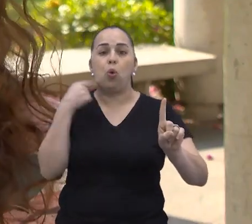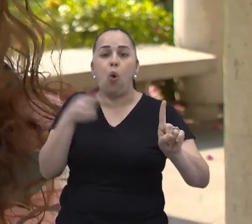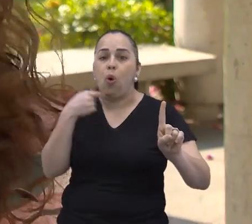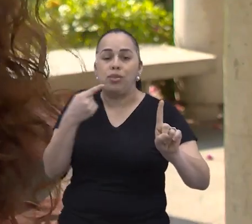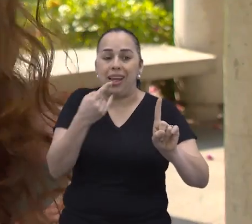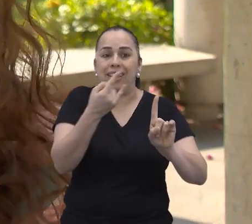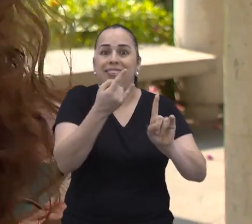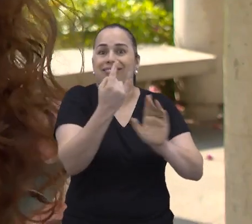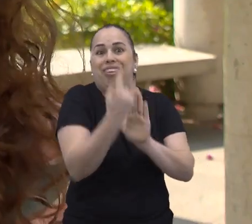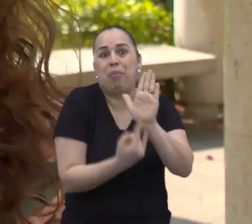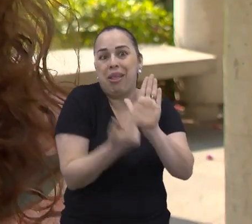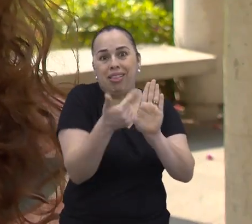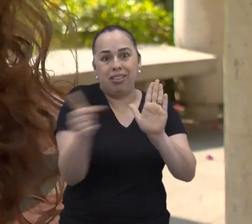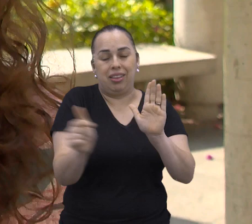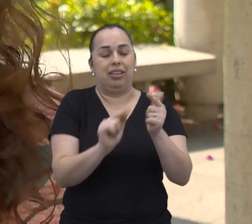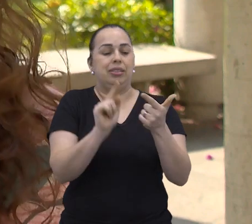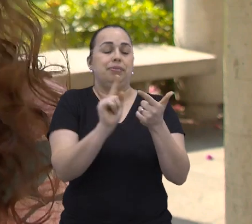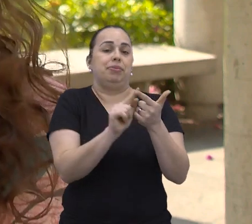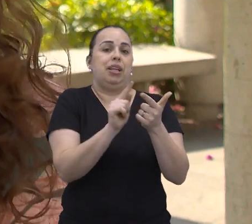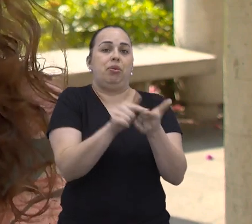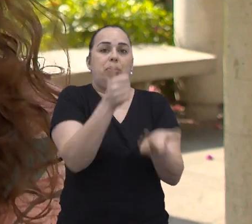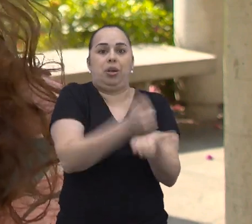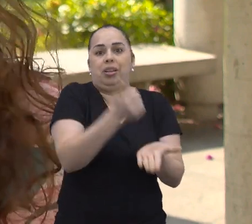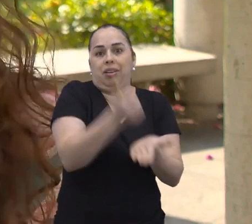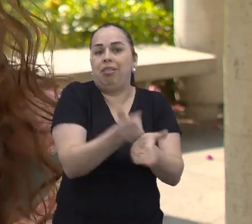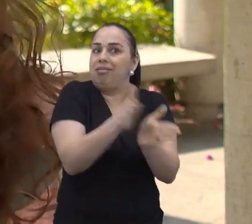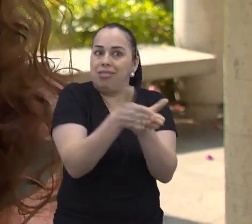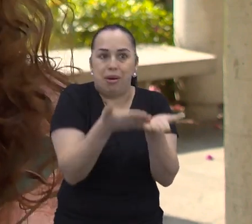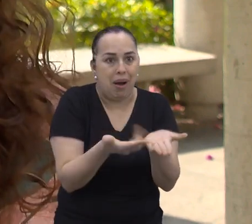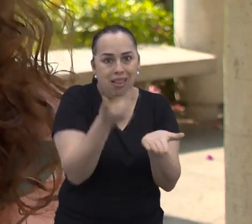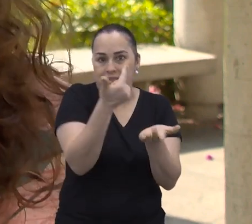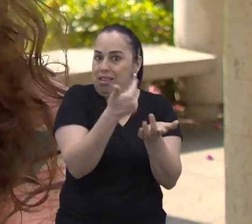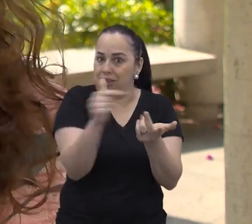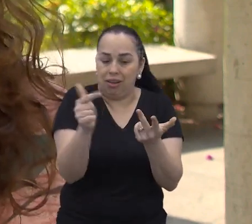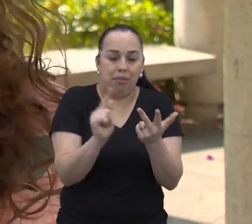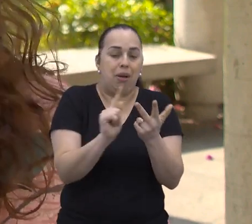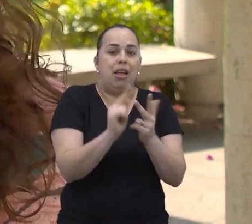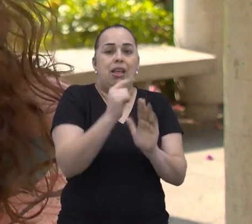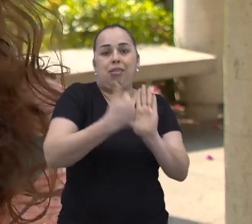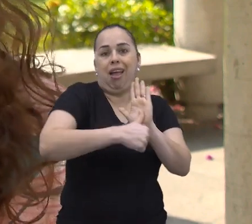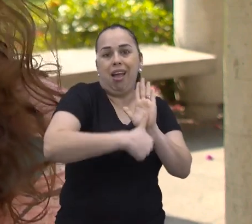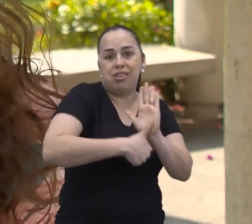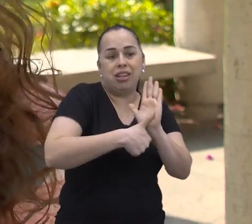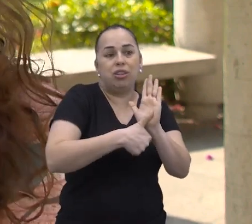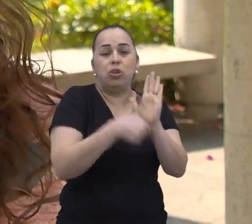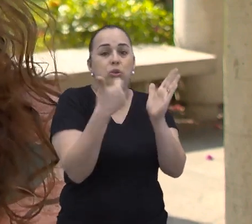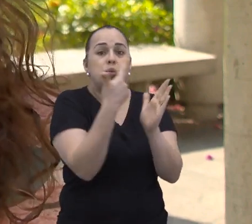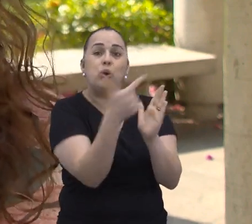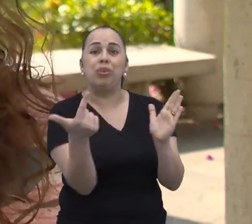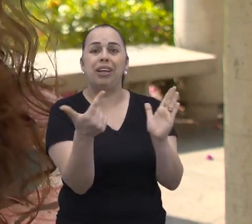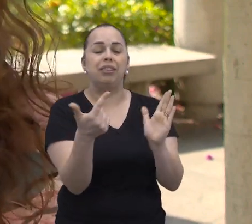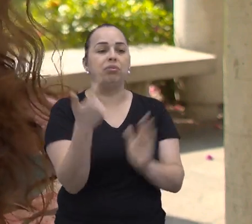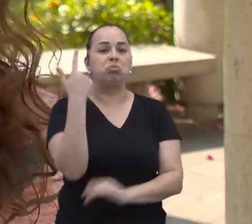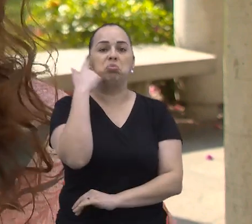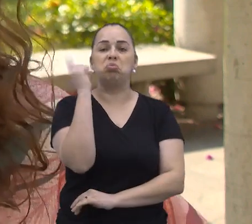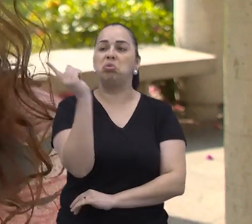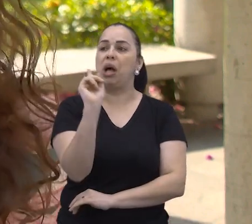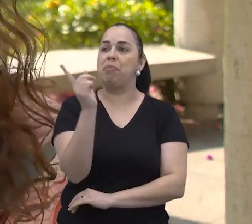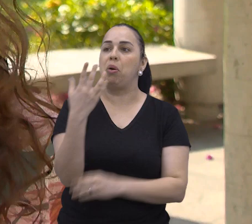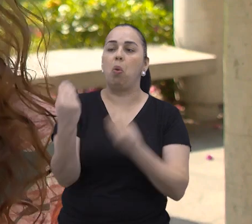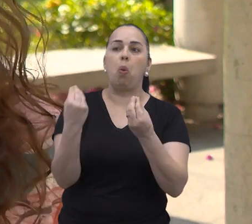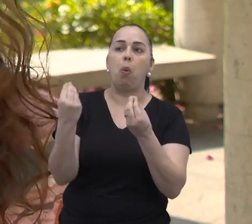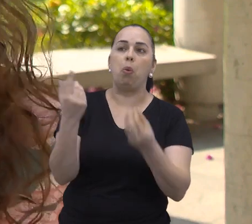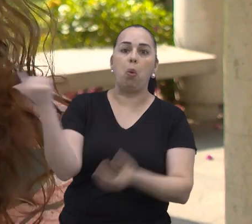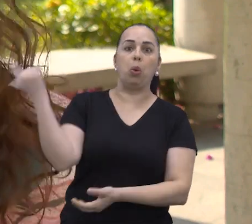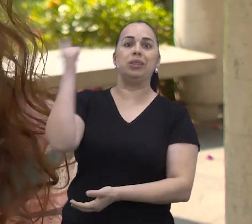tem acesso aos próprios documentos. Então, carteira de trabalho, documento RG. Então, essa pessoa não sabe onde